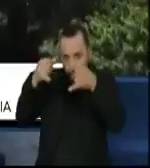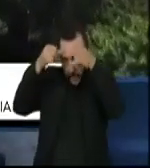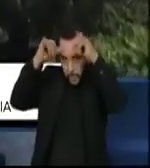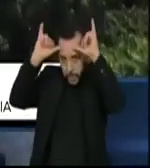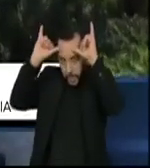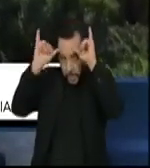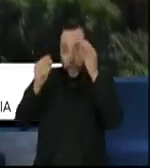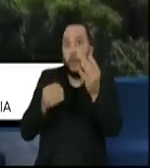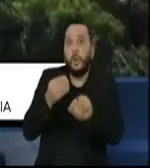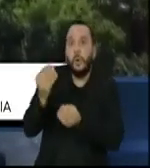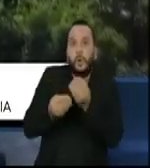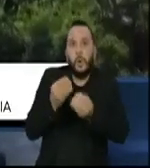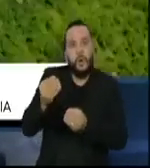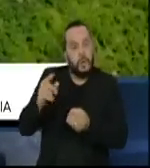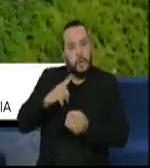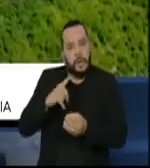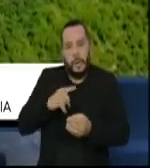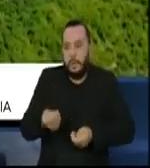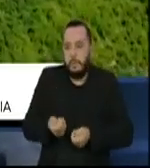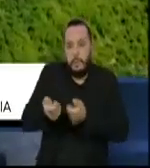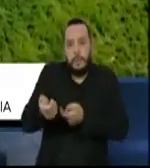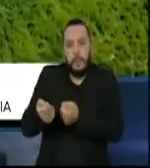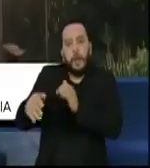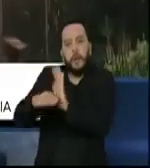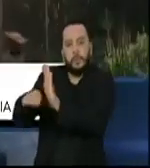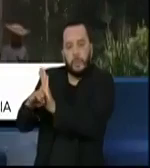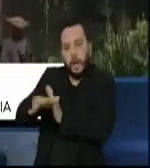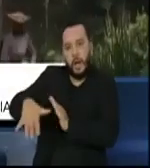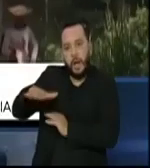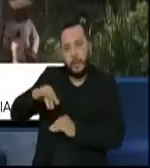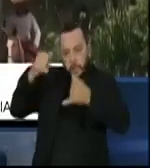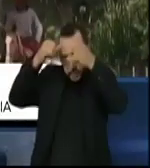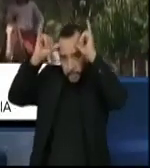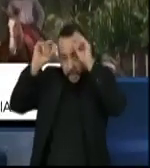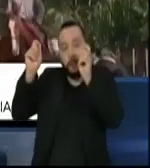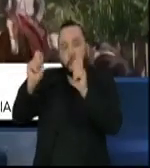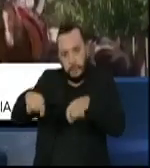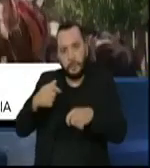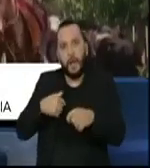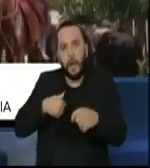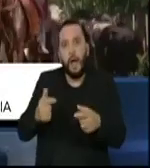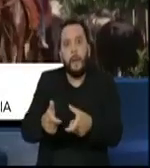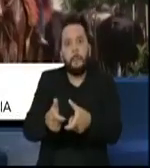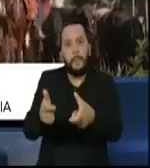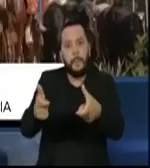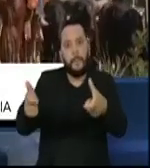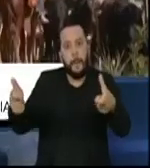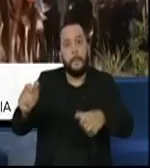subsídios dados ao setor e que é possível, sim, produzir mais sem desmatar.